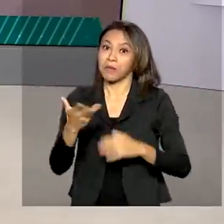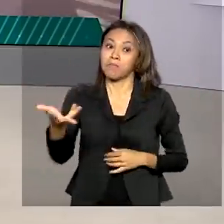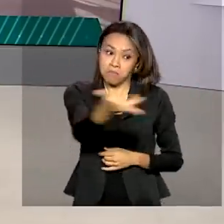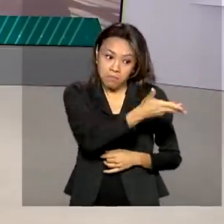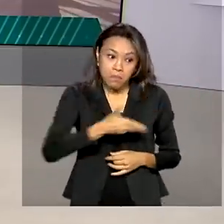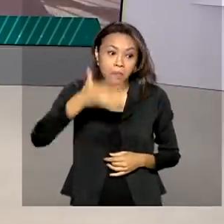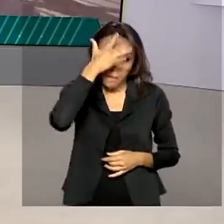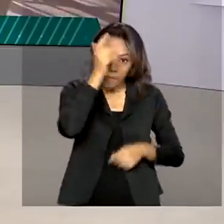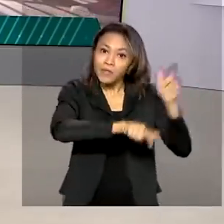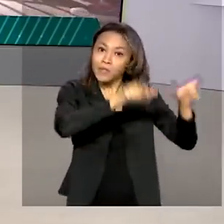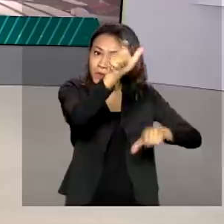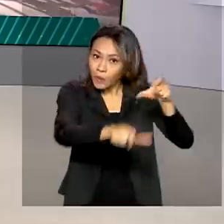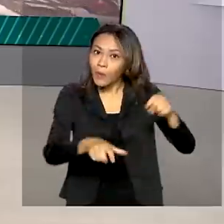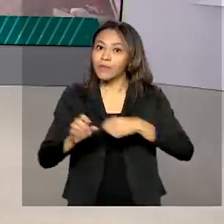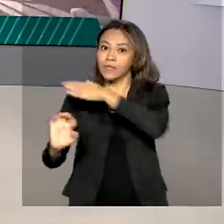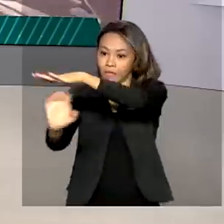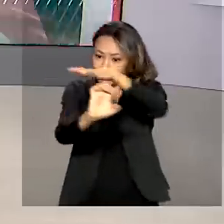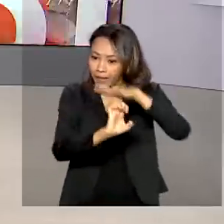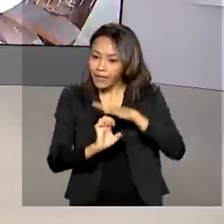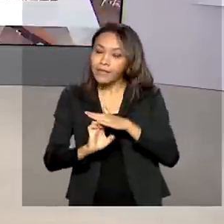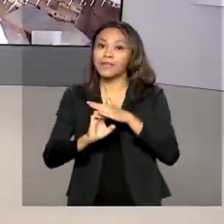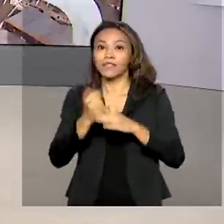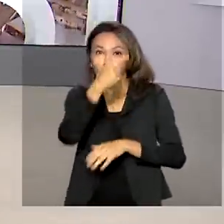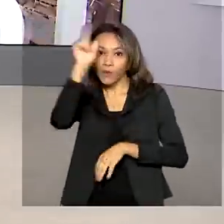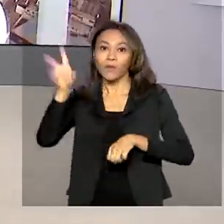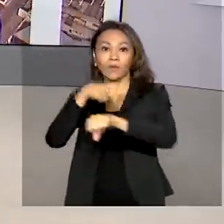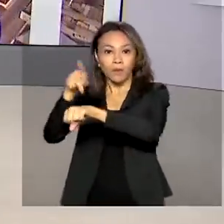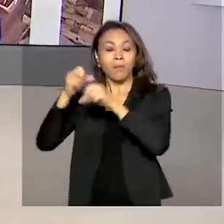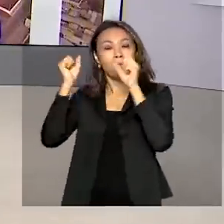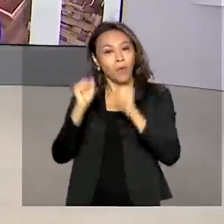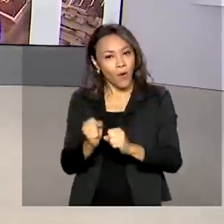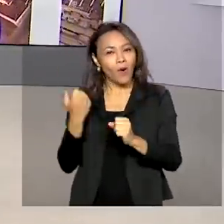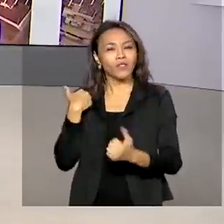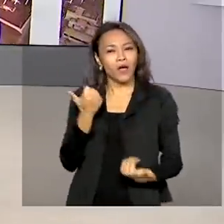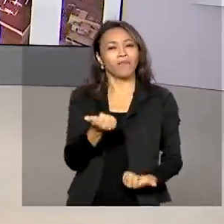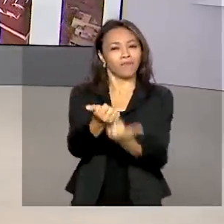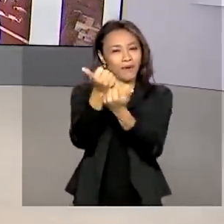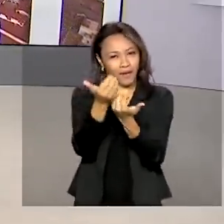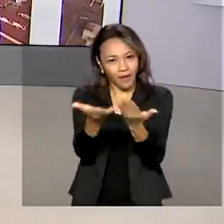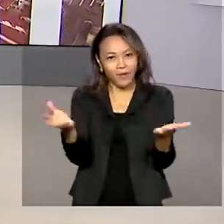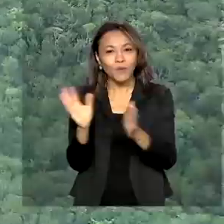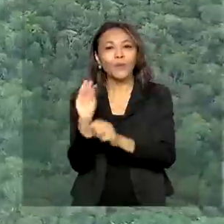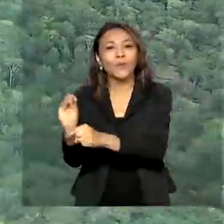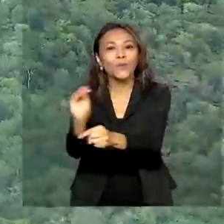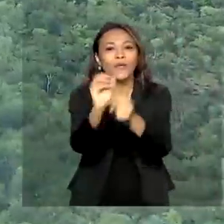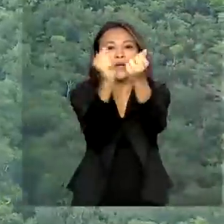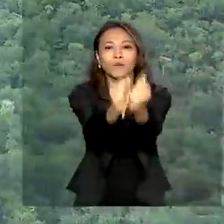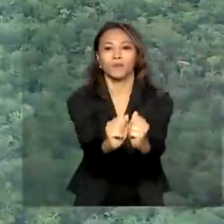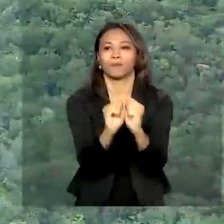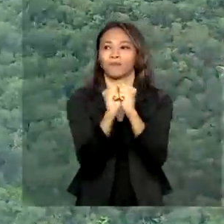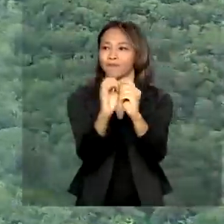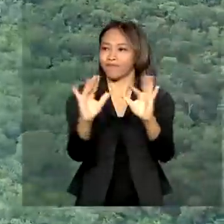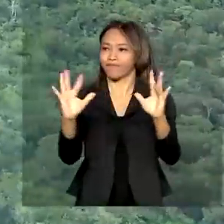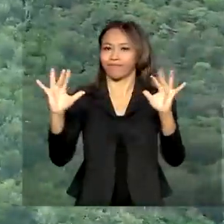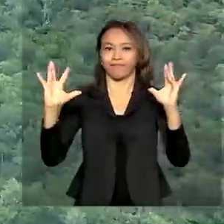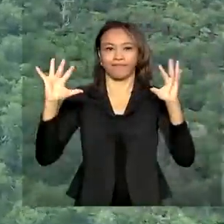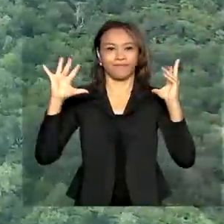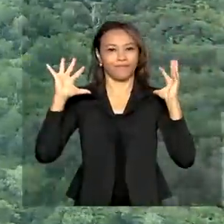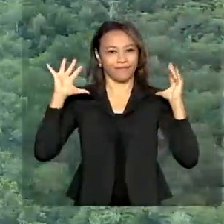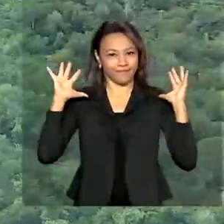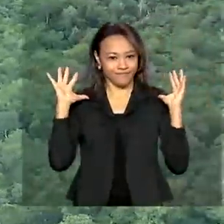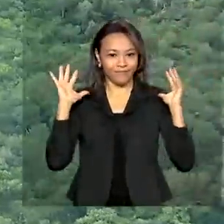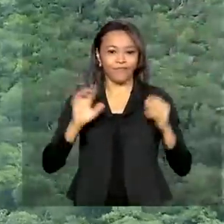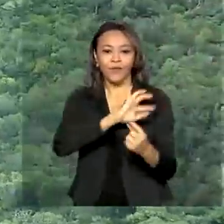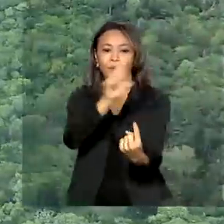nacionais ou estrangeiras poderão ajudar financeiramente na preservação da floresta amazônica. O programa foi criado para